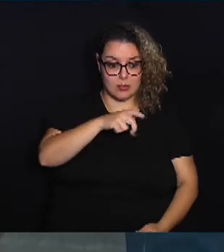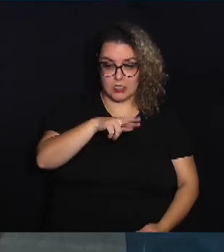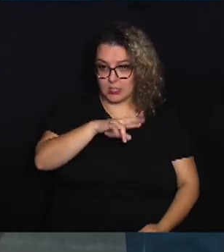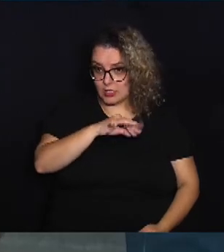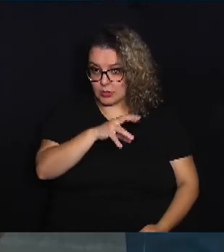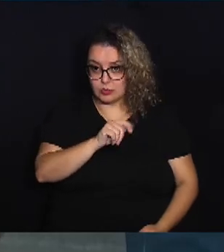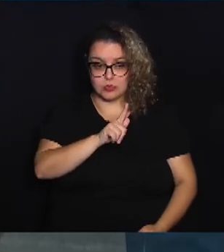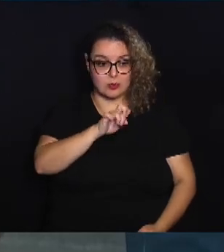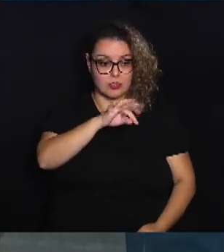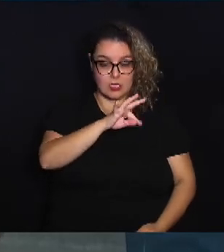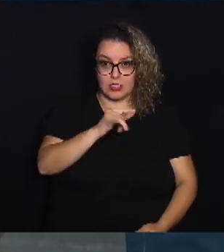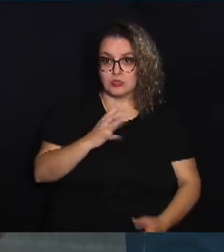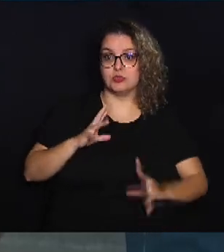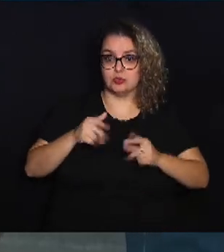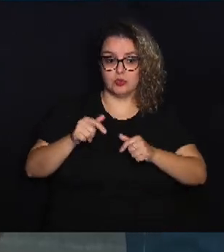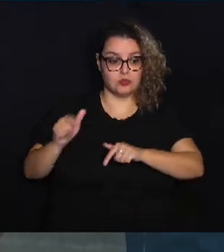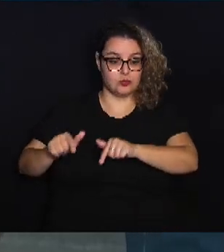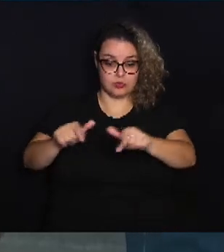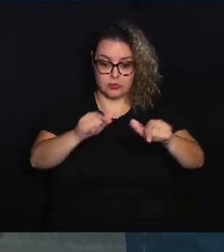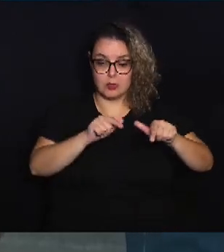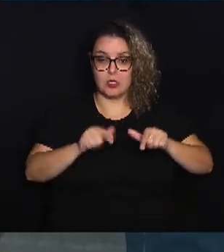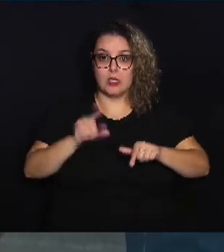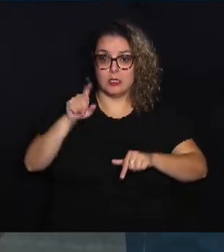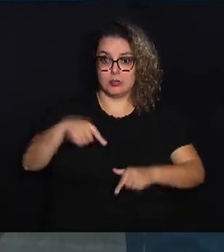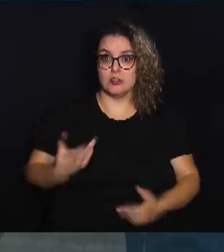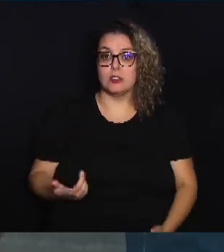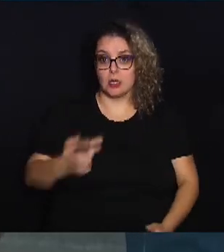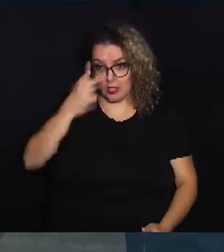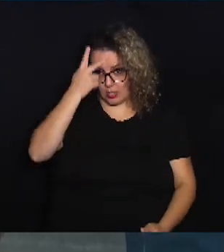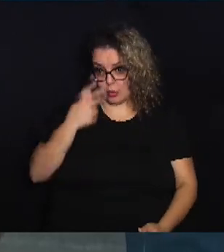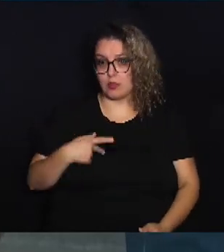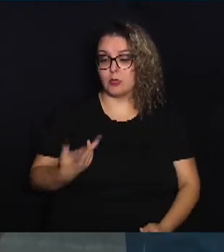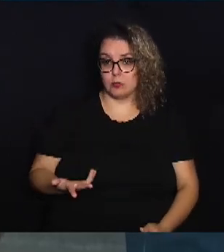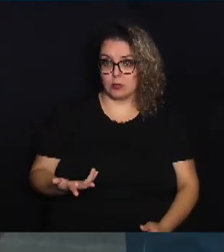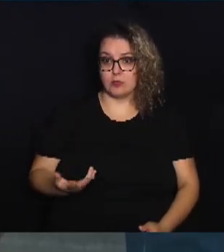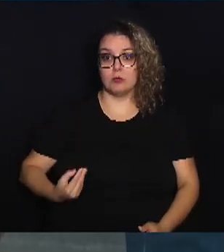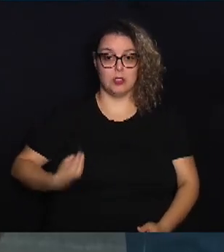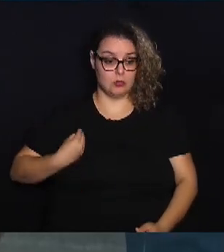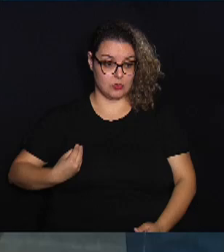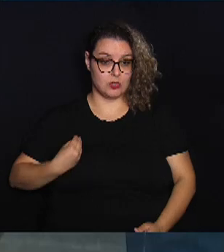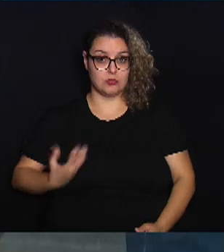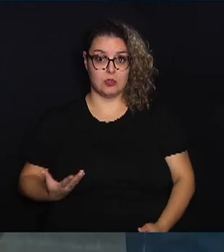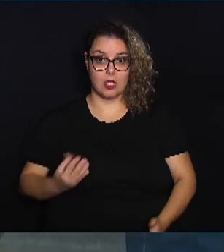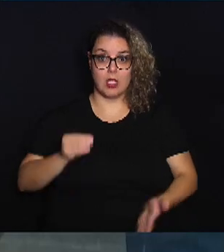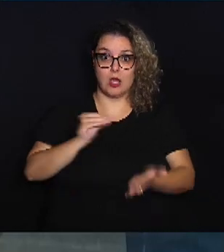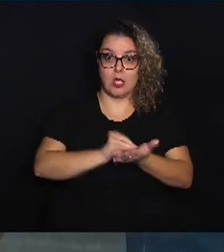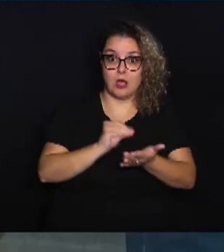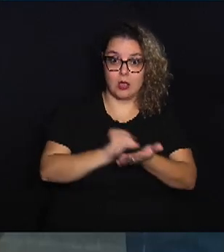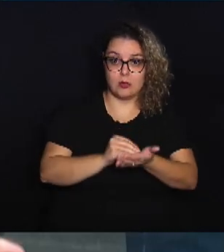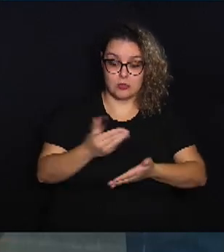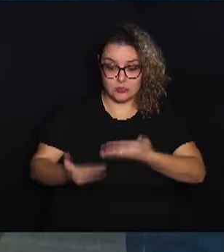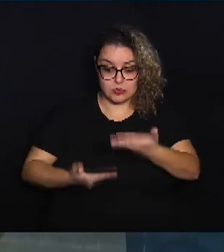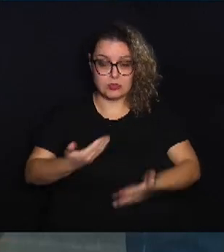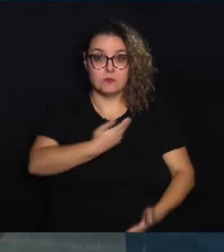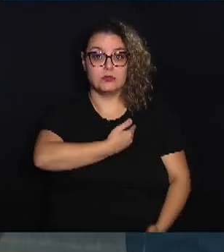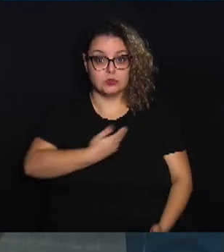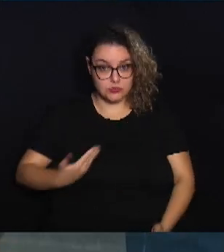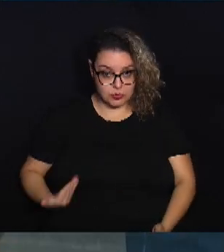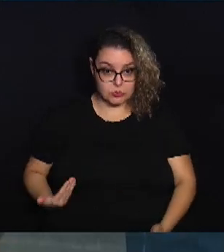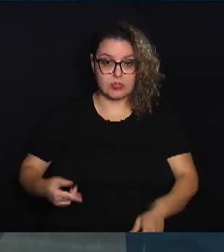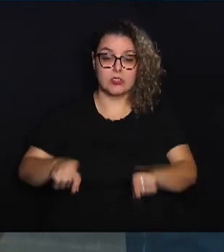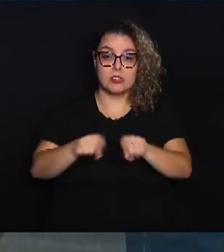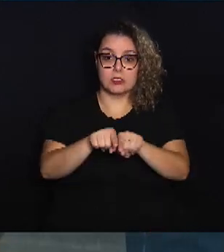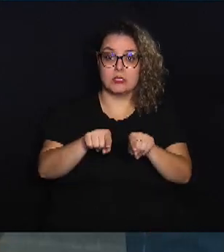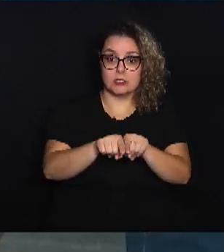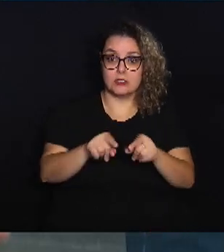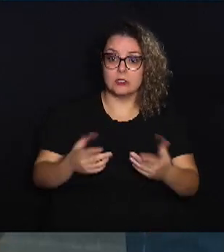equipamentos, que são equipamentos próprios, estão vivendo a falta de servidores públicos e também